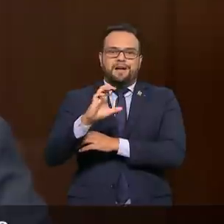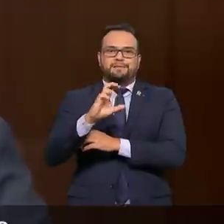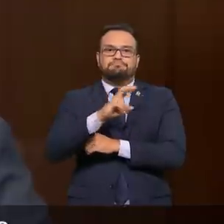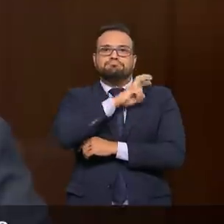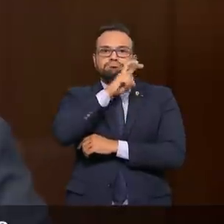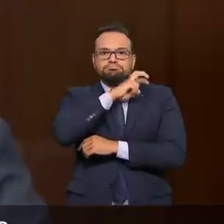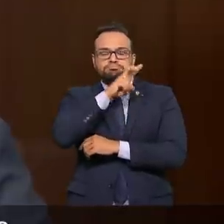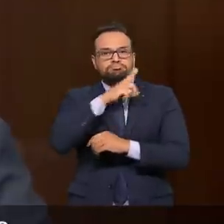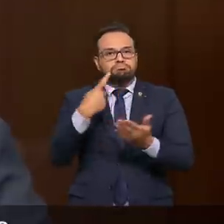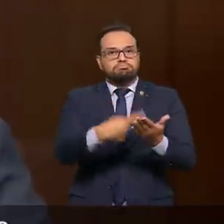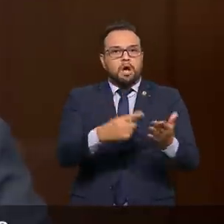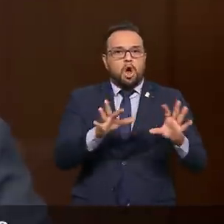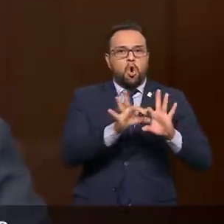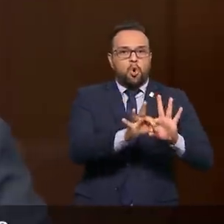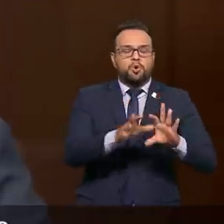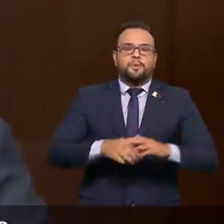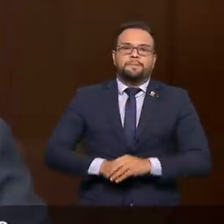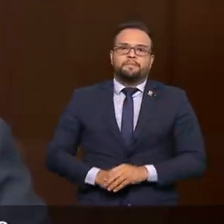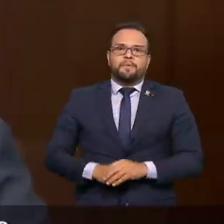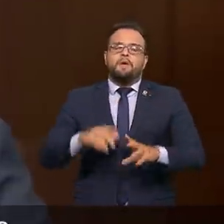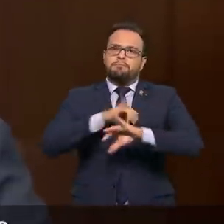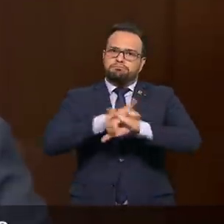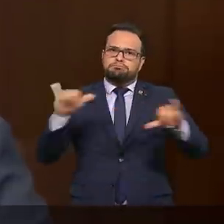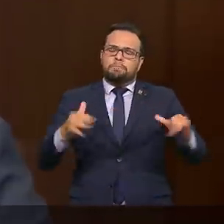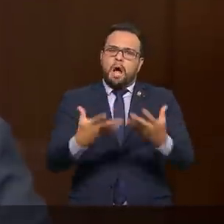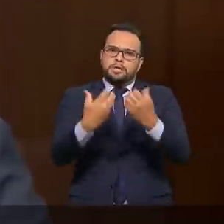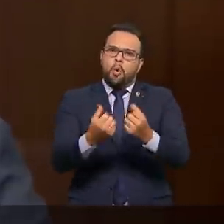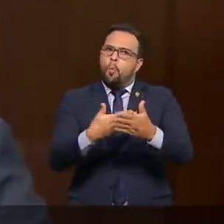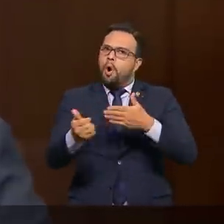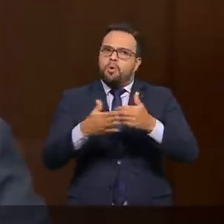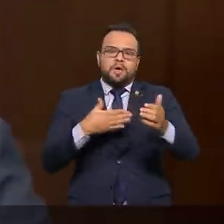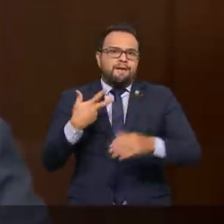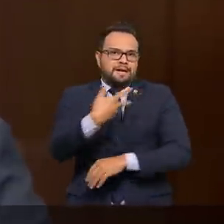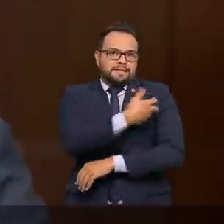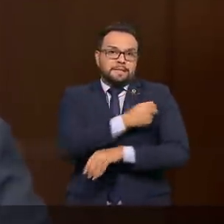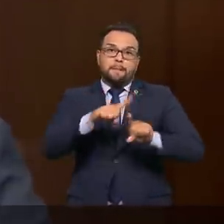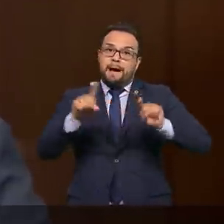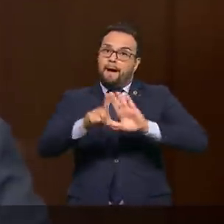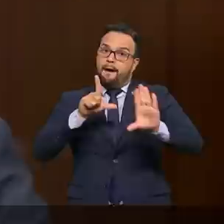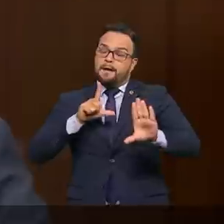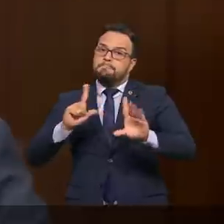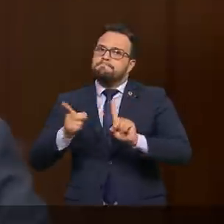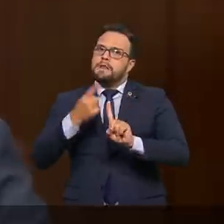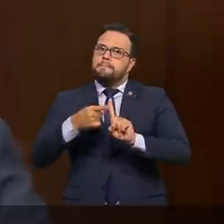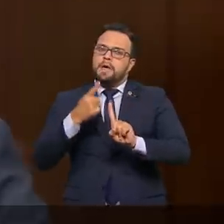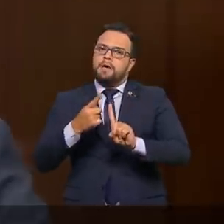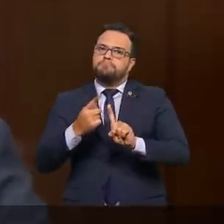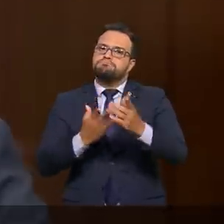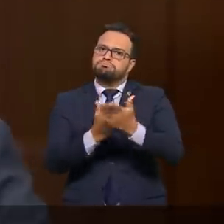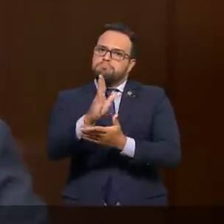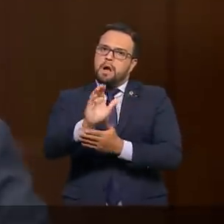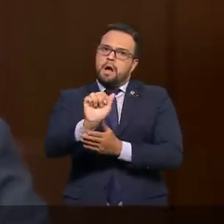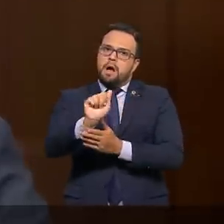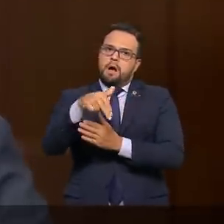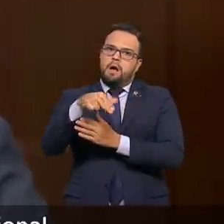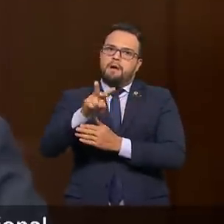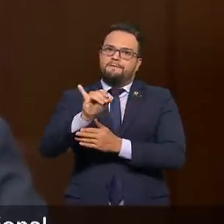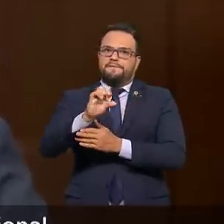Sempre afirmei que adotaríamos qualquer vacina desde que aprovada pela Anvisa. E assim foi feito.